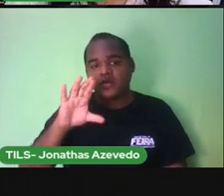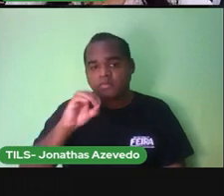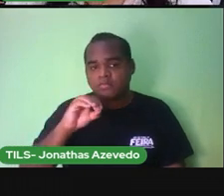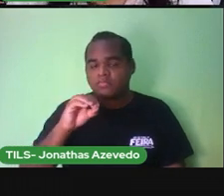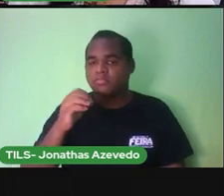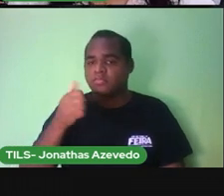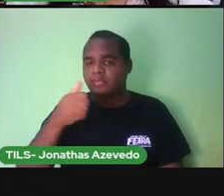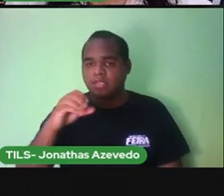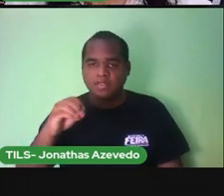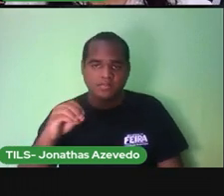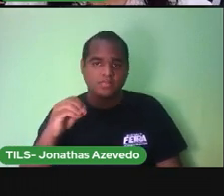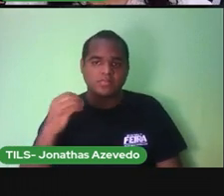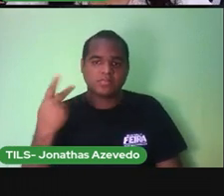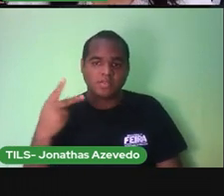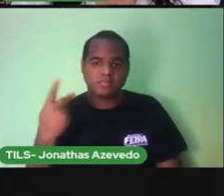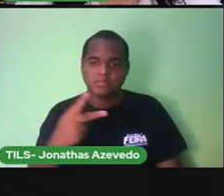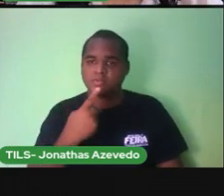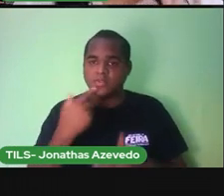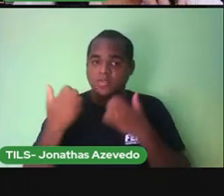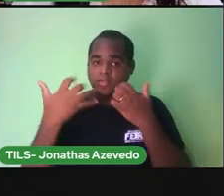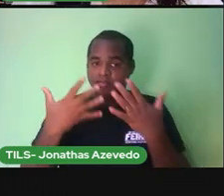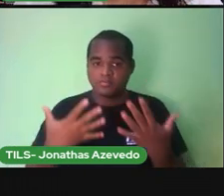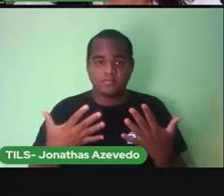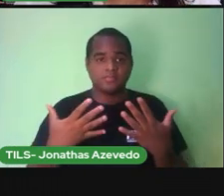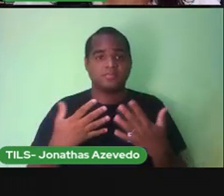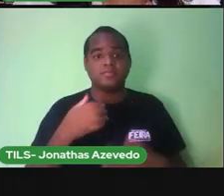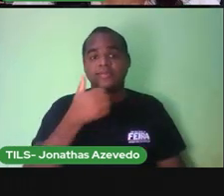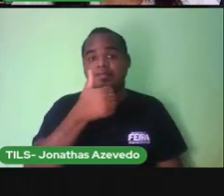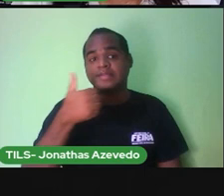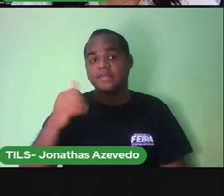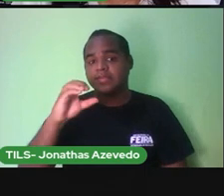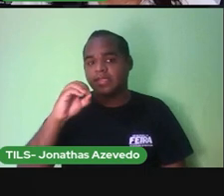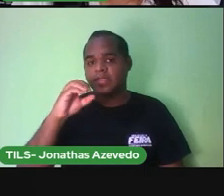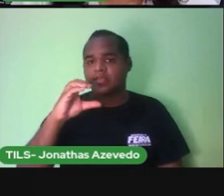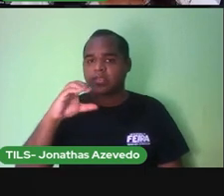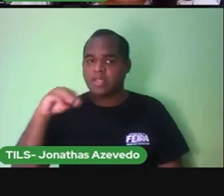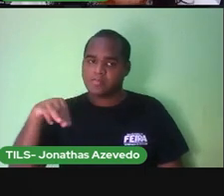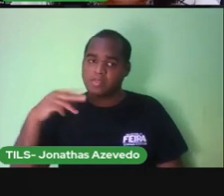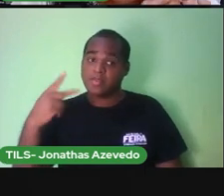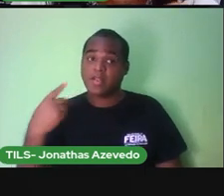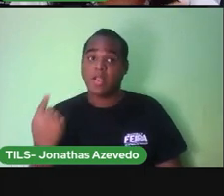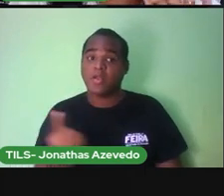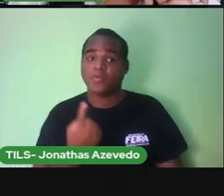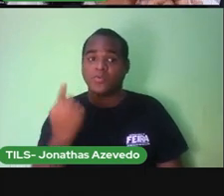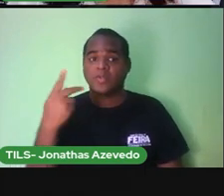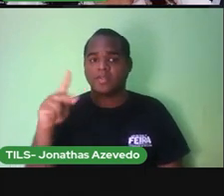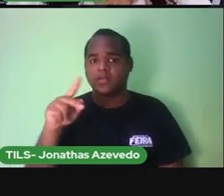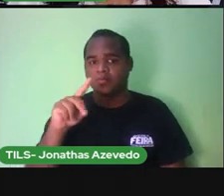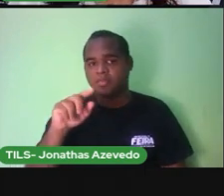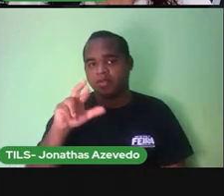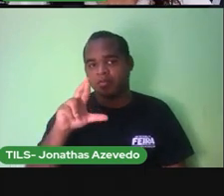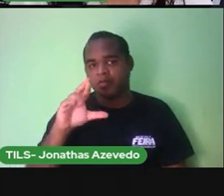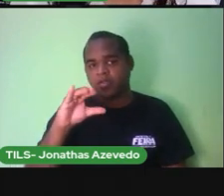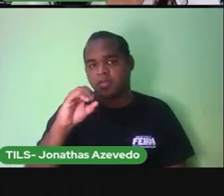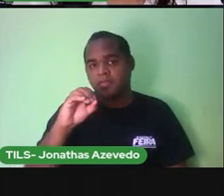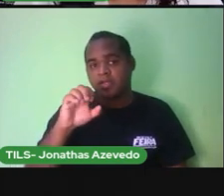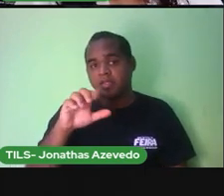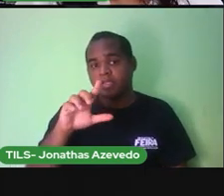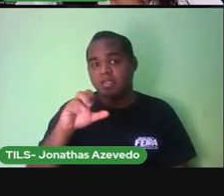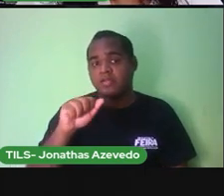110 centímetros A altura de Priscila É um metro